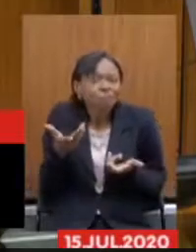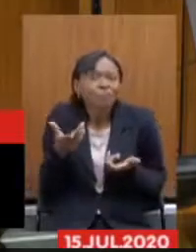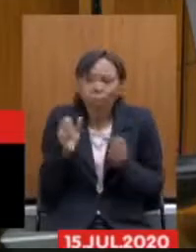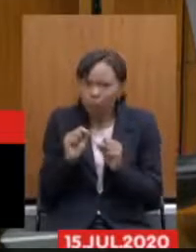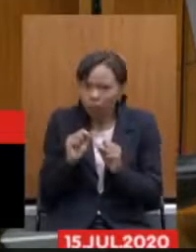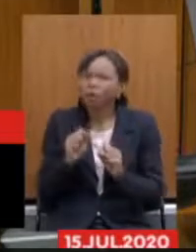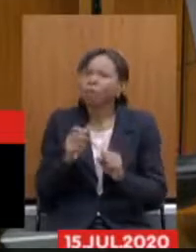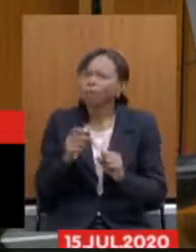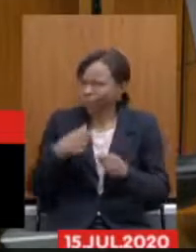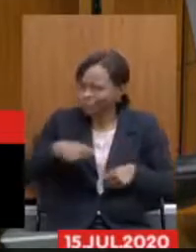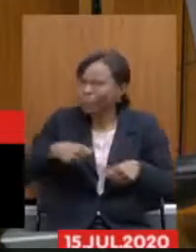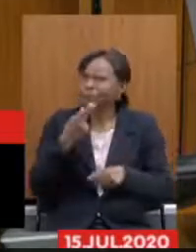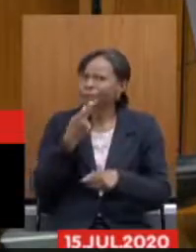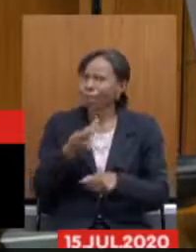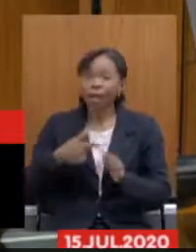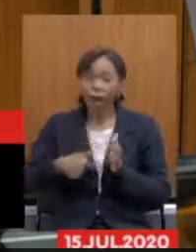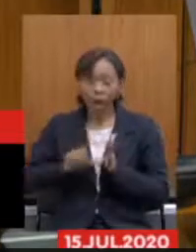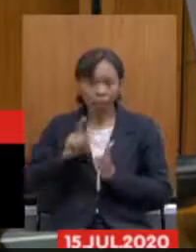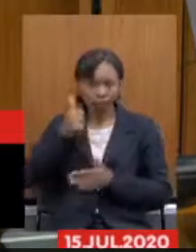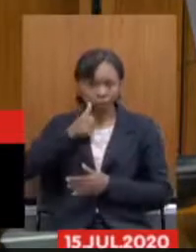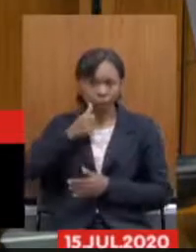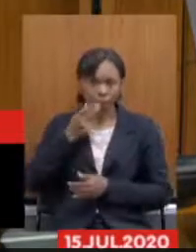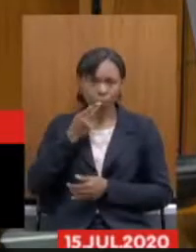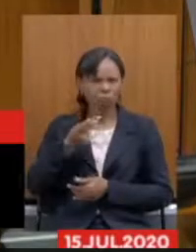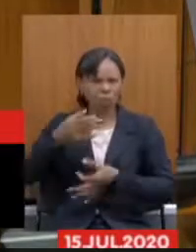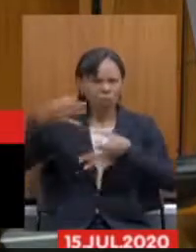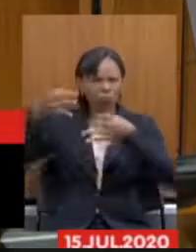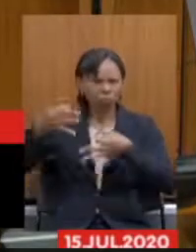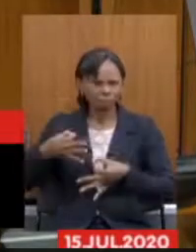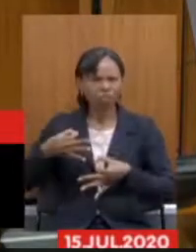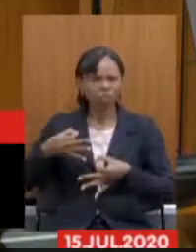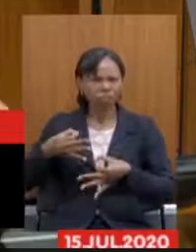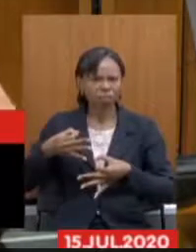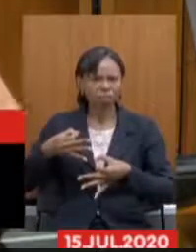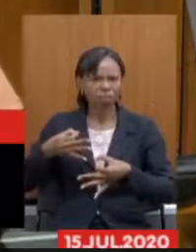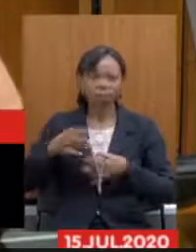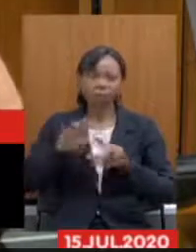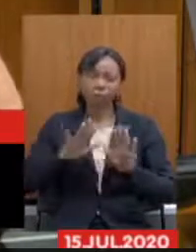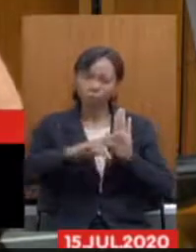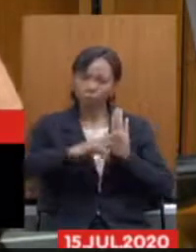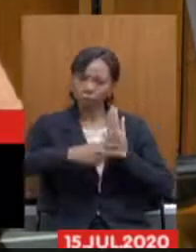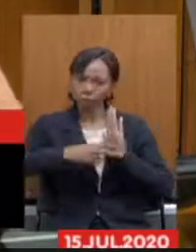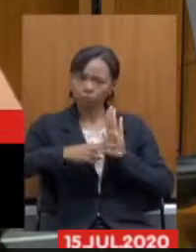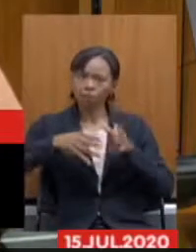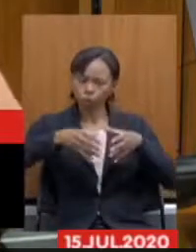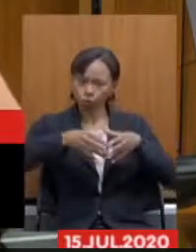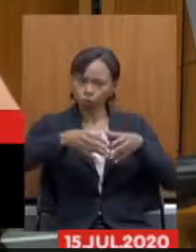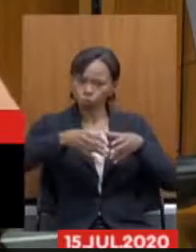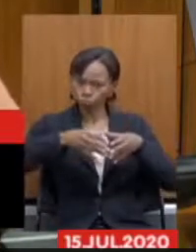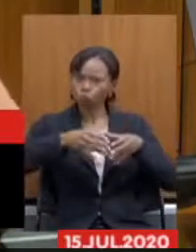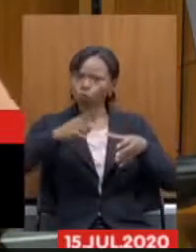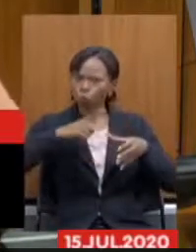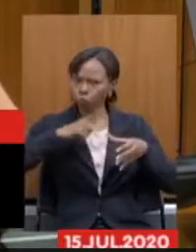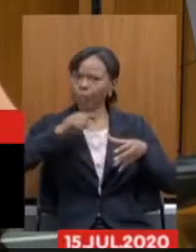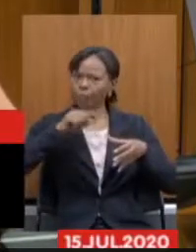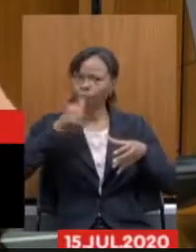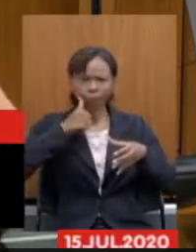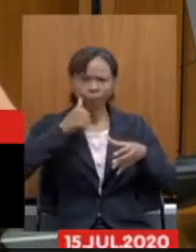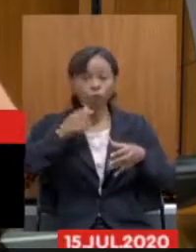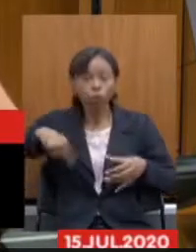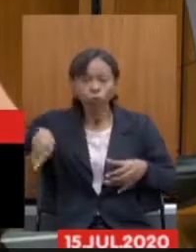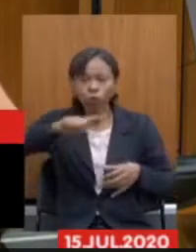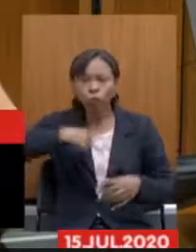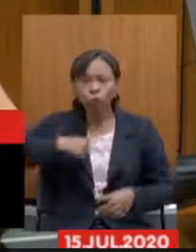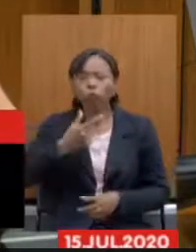as mulheres que me antecederam falaram com muita propriedade mas o nosso sindicato tem lá o núcleo das mulheres e nós homens temos que